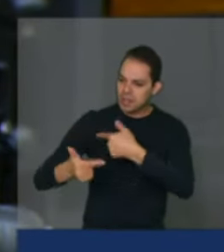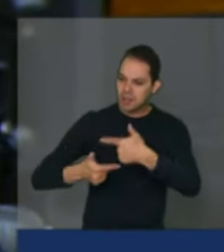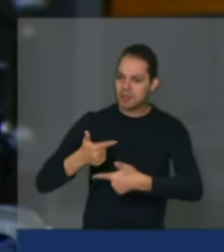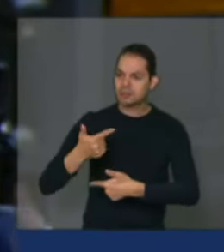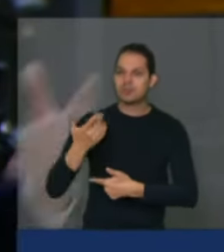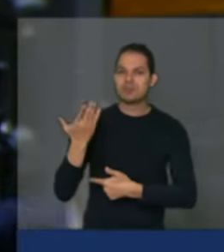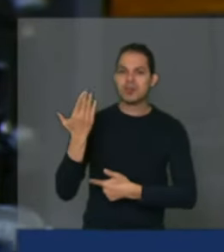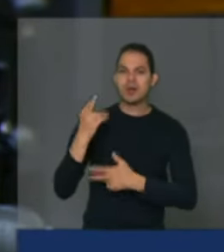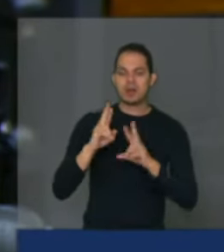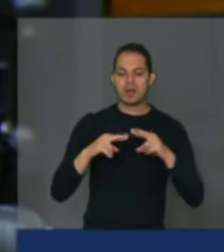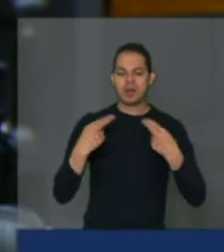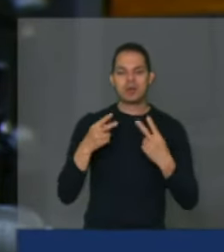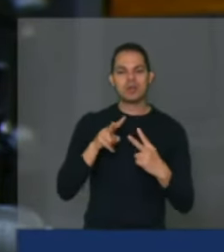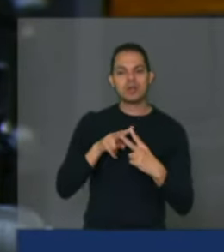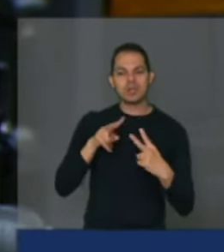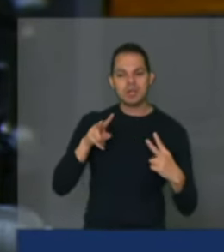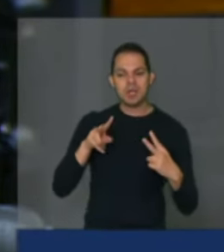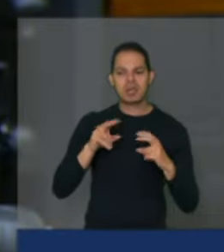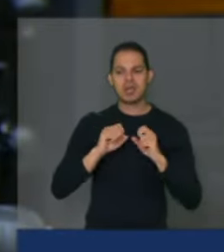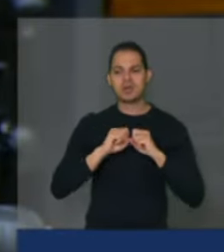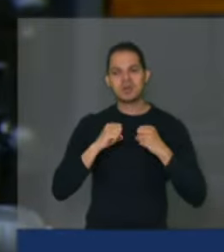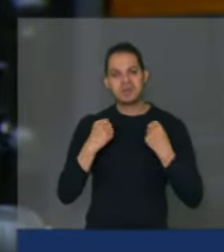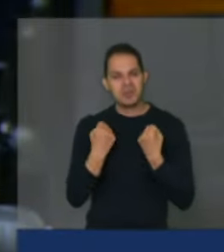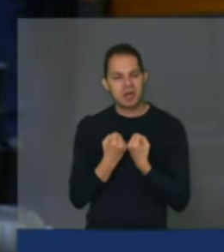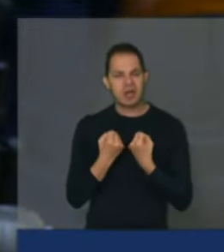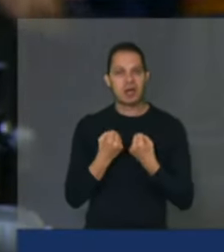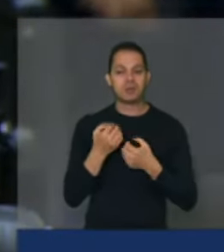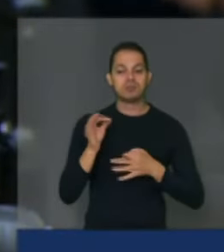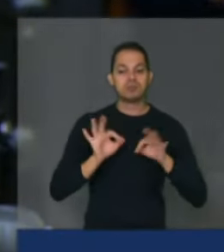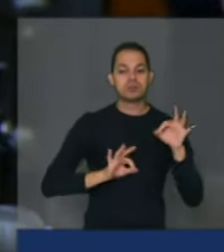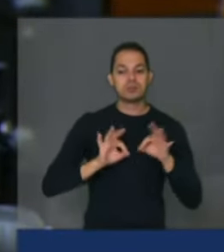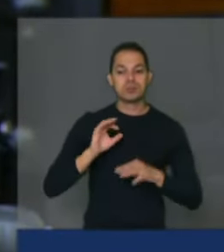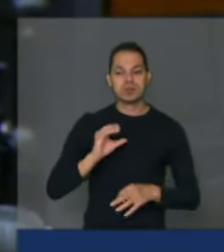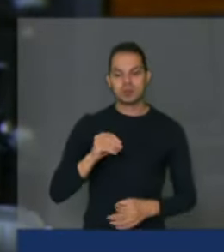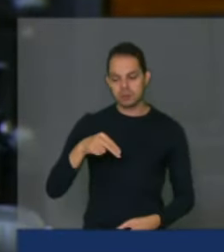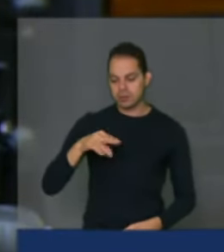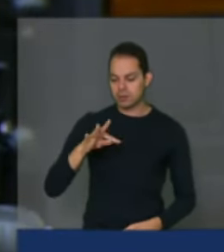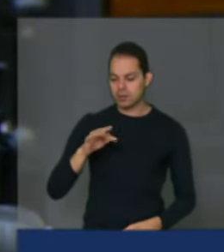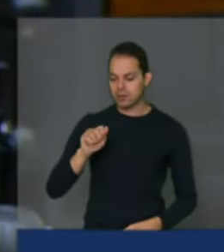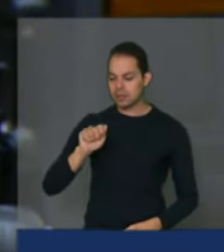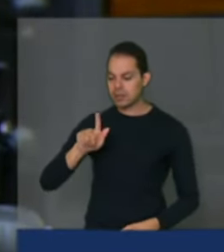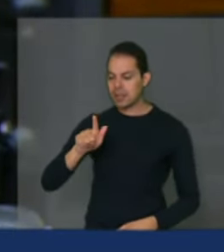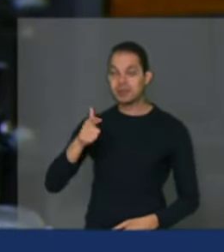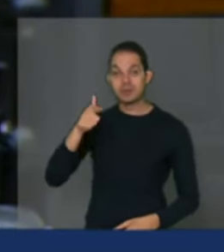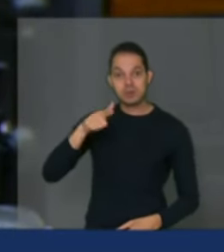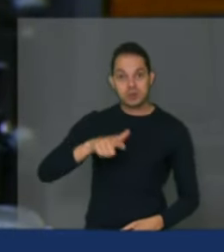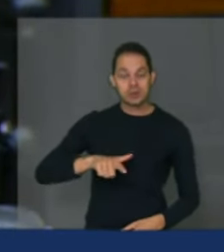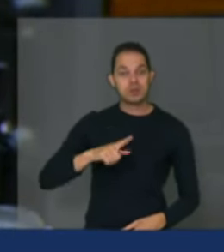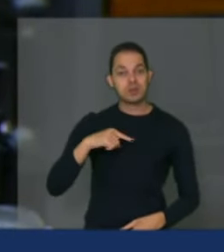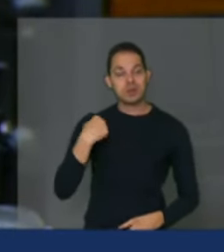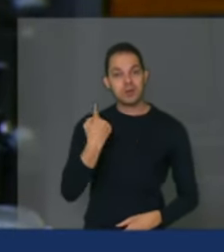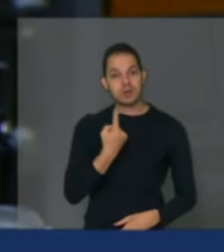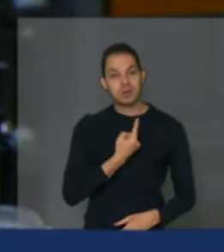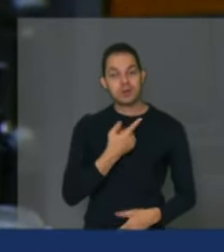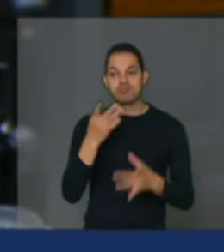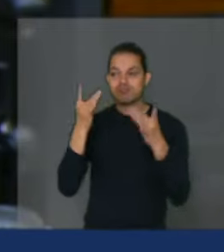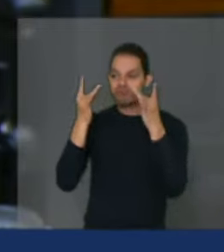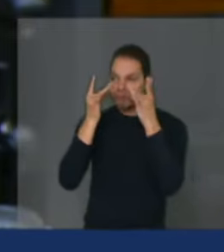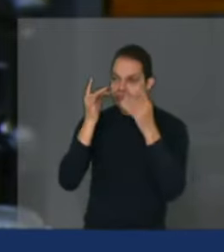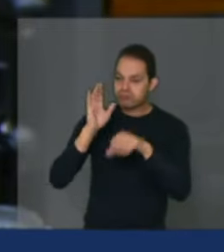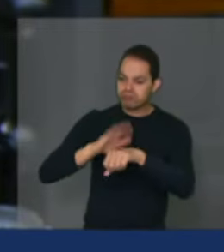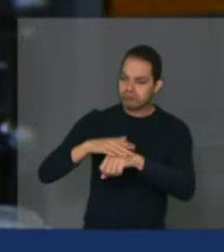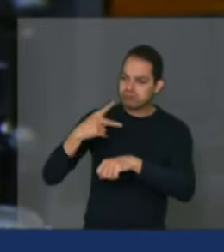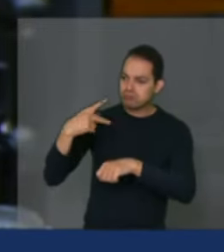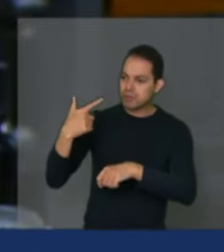virtual seminário organizado pela Contag e mais uma vez pudemos testemunhar o seu compromisso